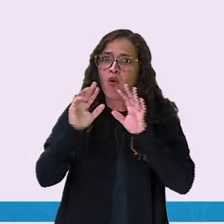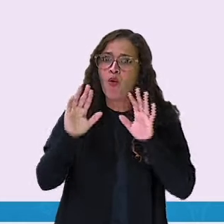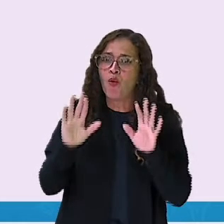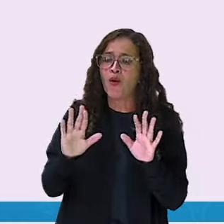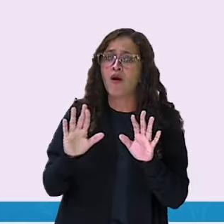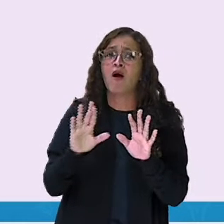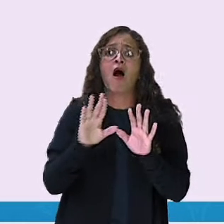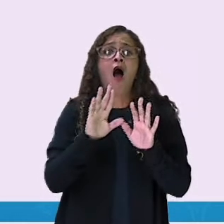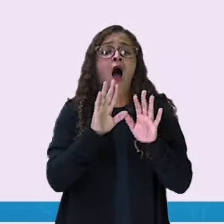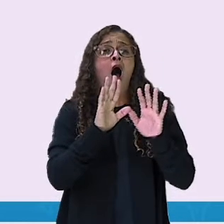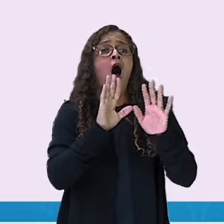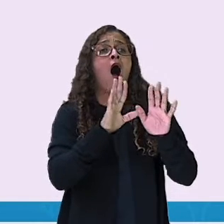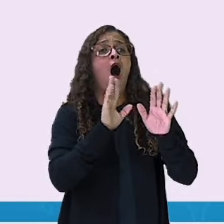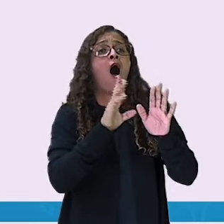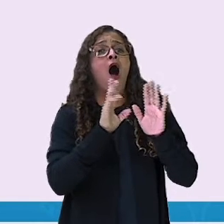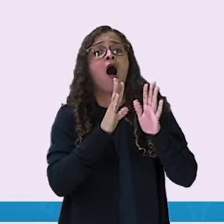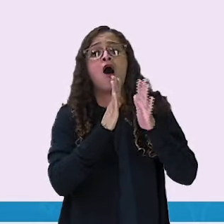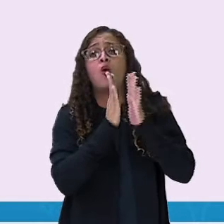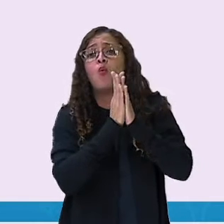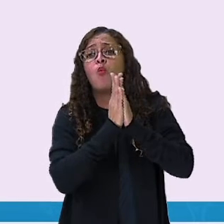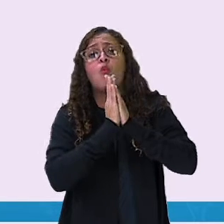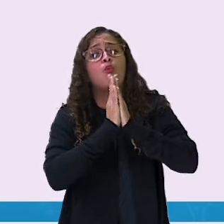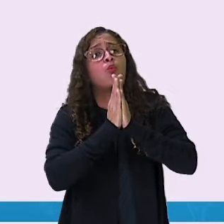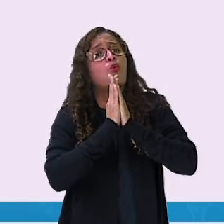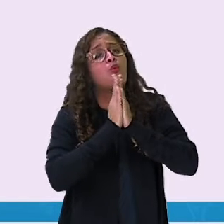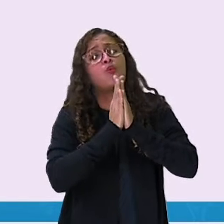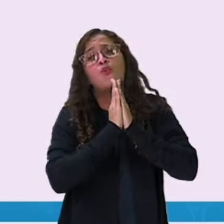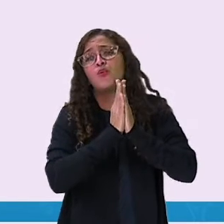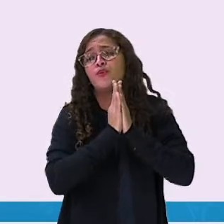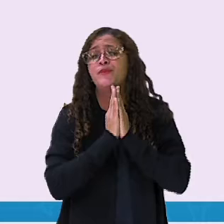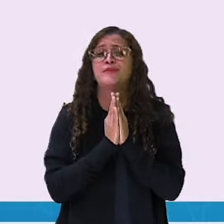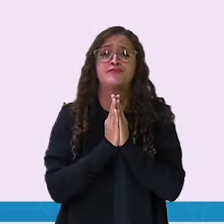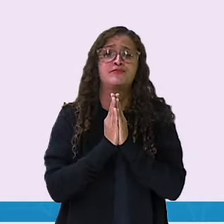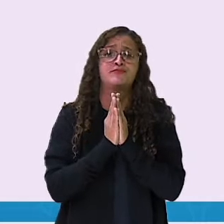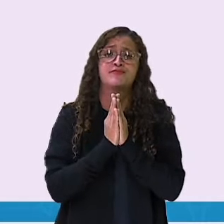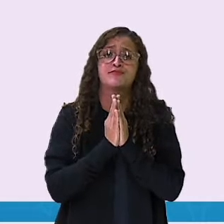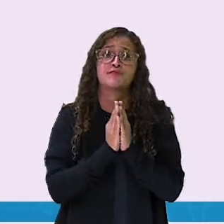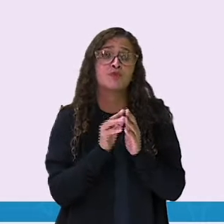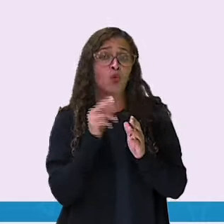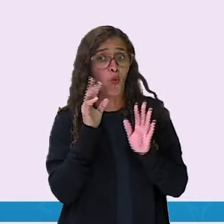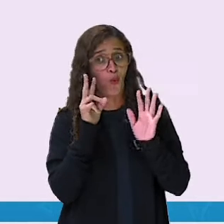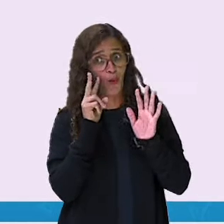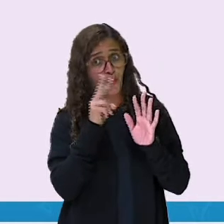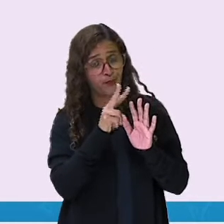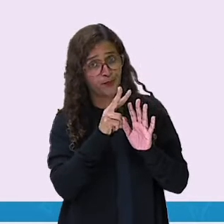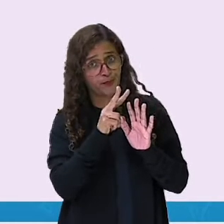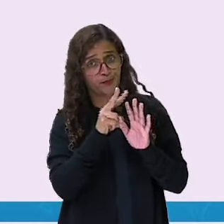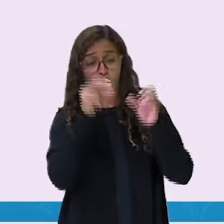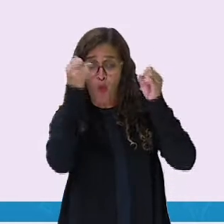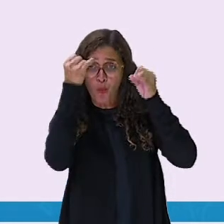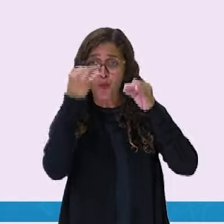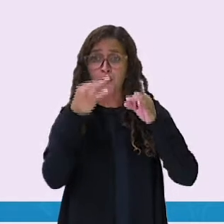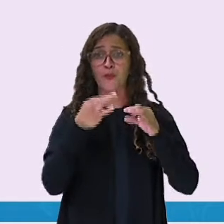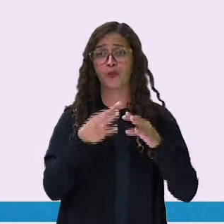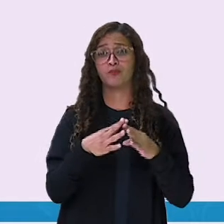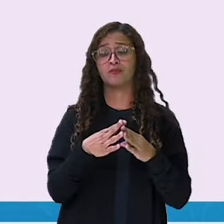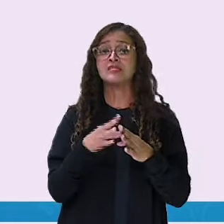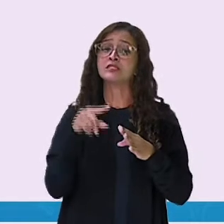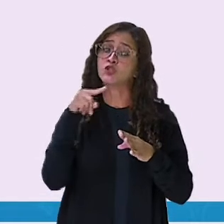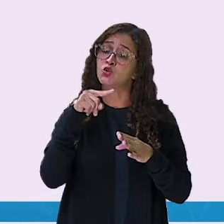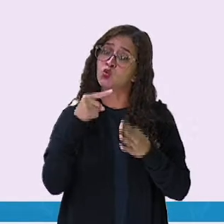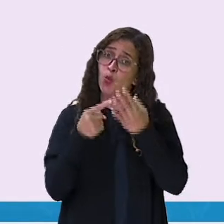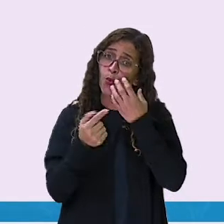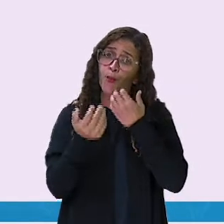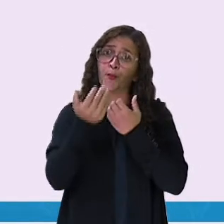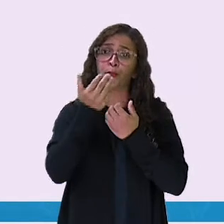ao que o rato suplicou. Ora, veja bem, se o senhor me